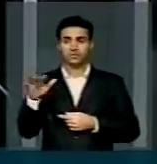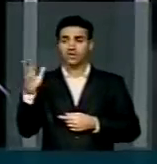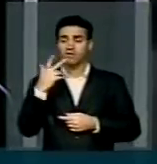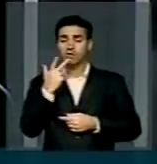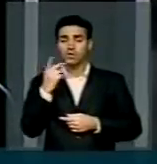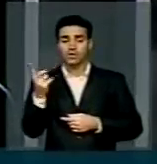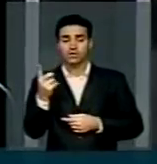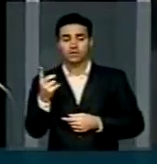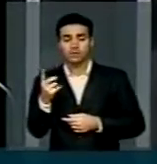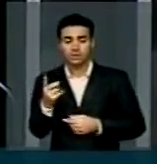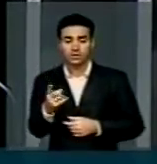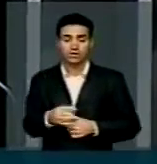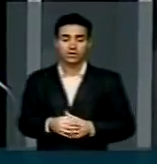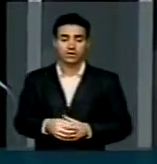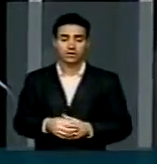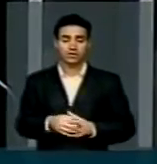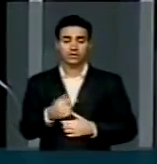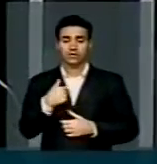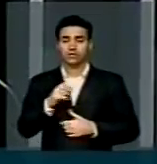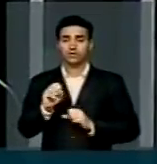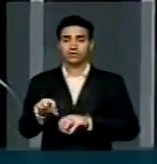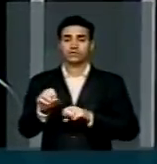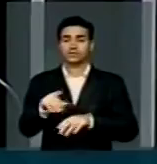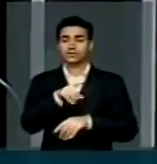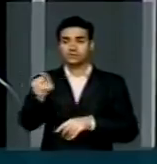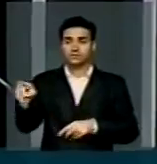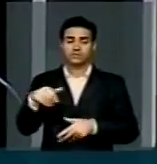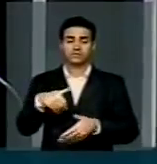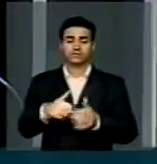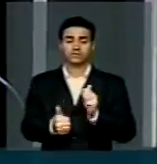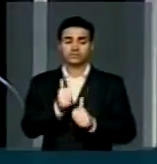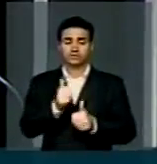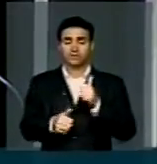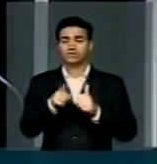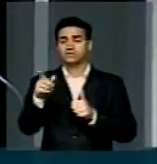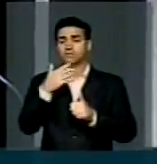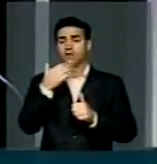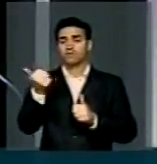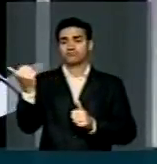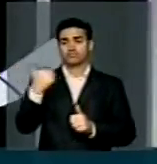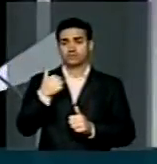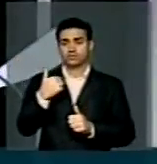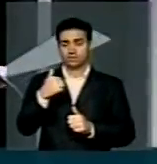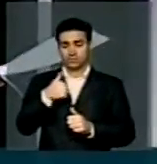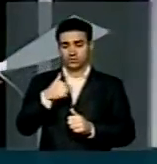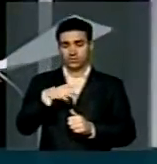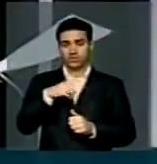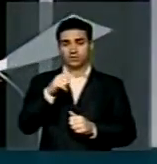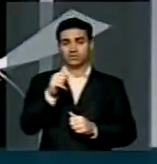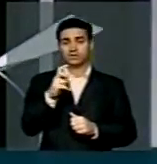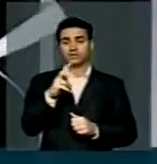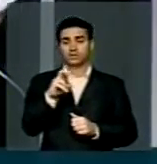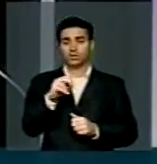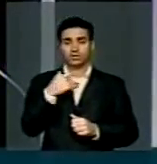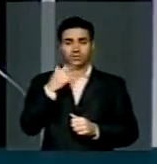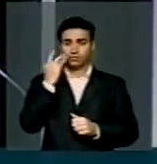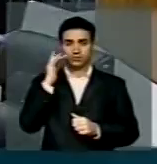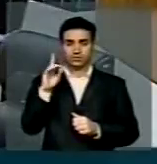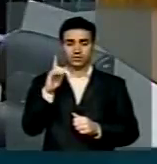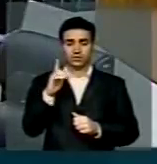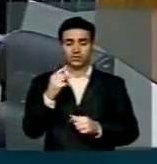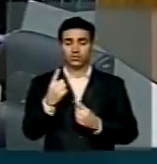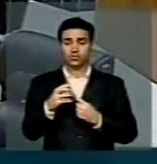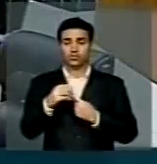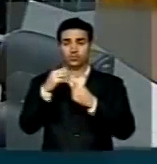seguinte, olha, eu não vou ensinar vocês a jogar futebol, porque vocês sabem melhor do que eu, eu tenho 150 quilos, eu não sei jogar, a única